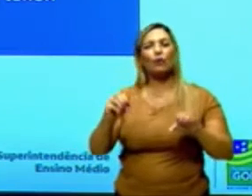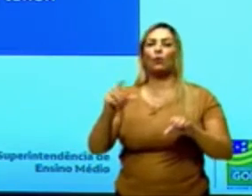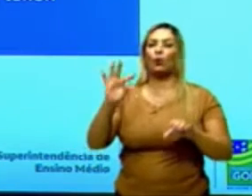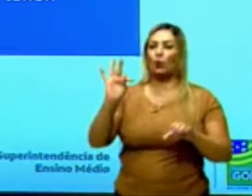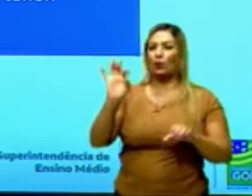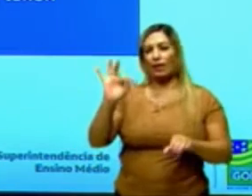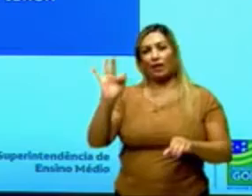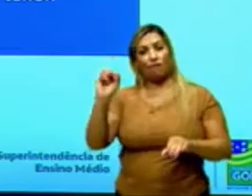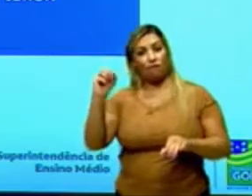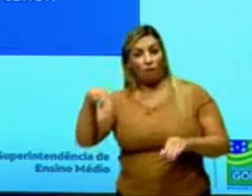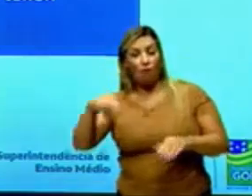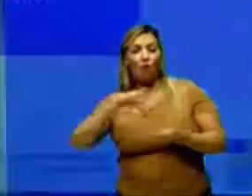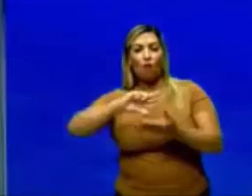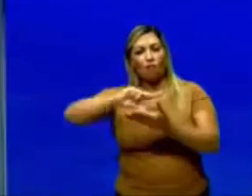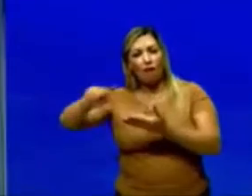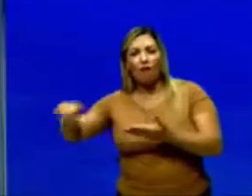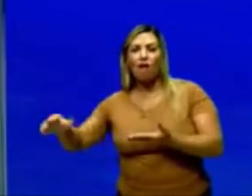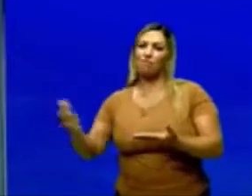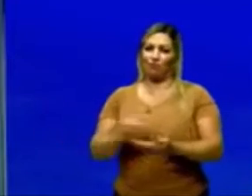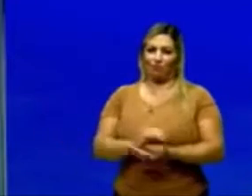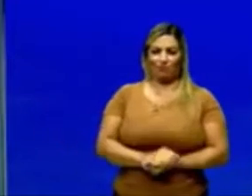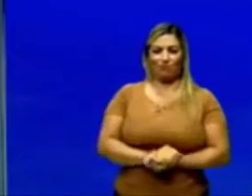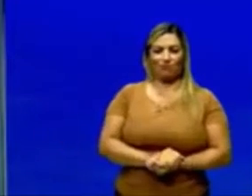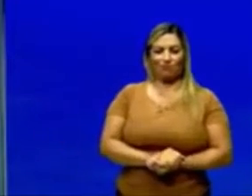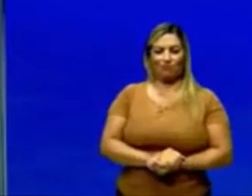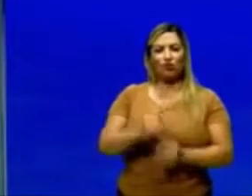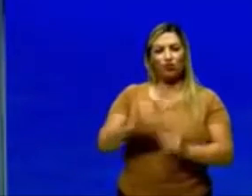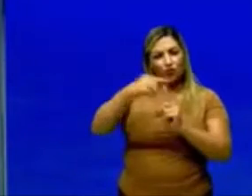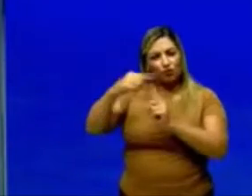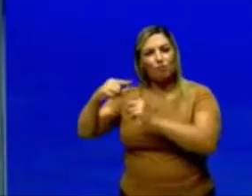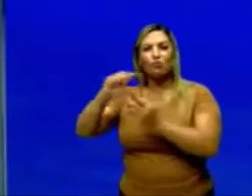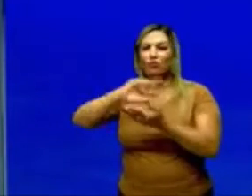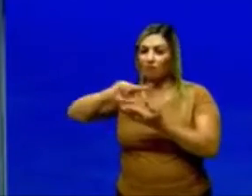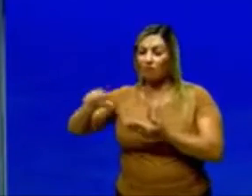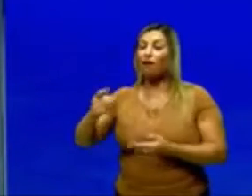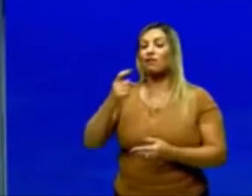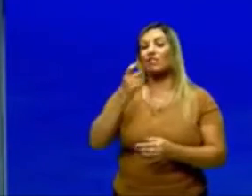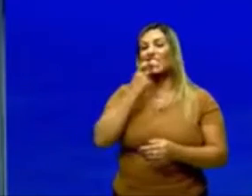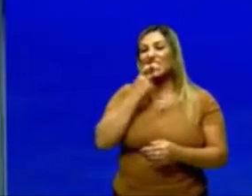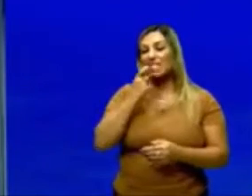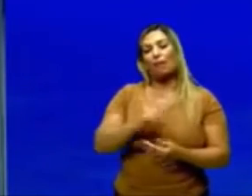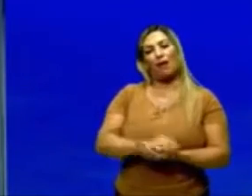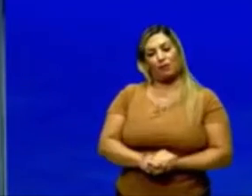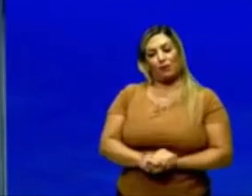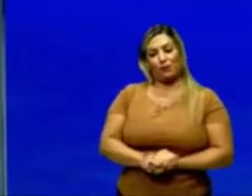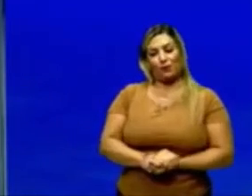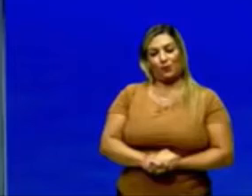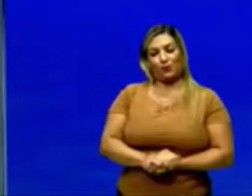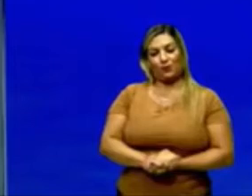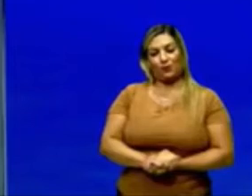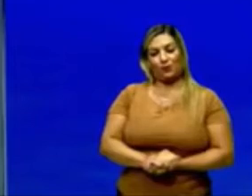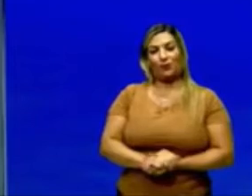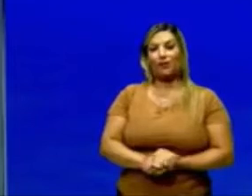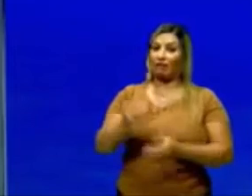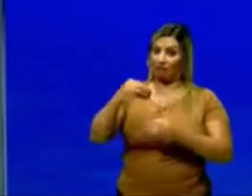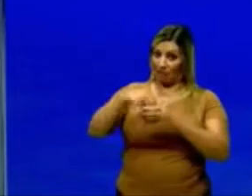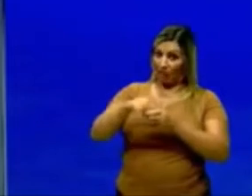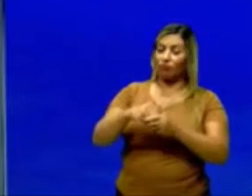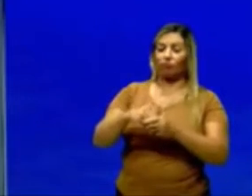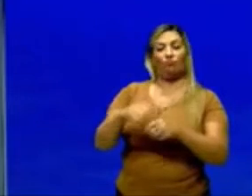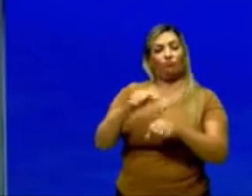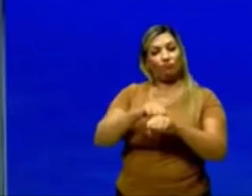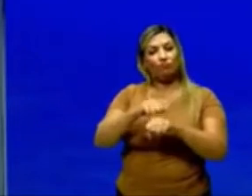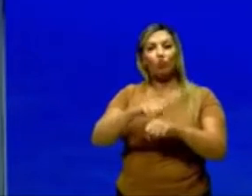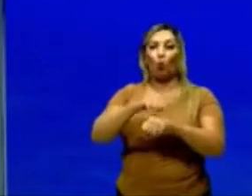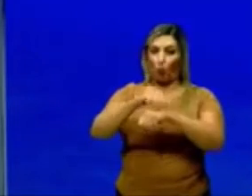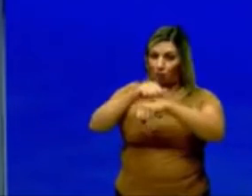né, dentre outros aí. Então eu tenho essa classificação de polímeros quanto, né, à composição. Uma